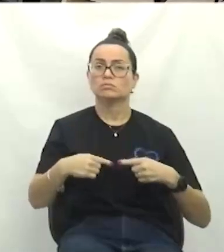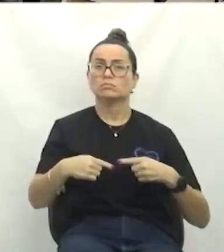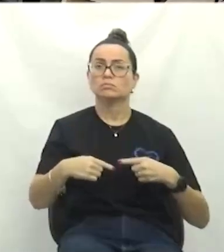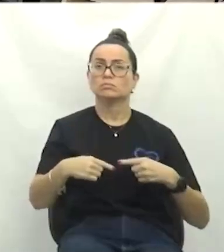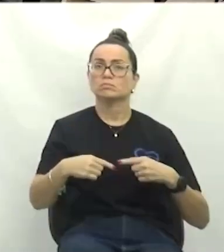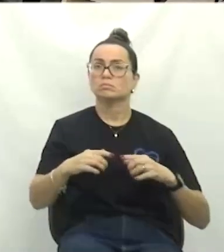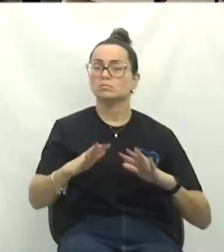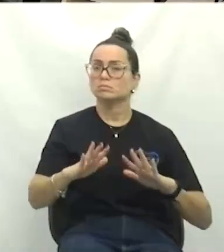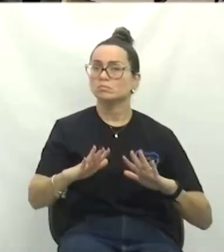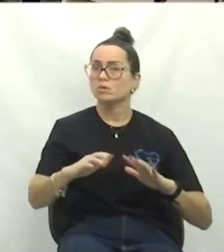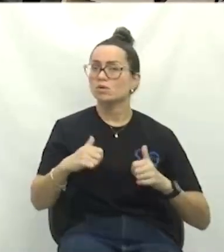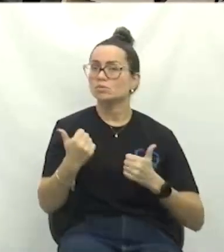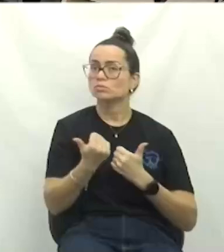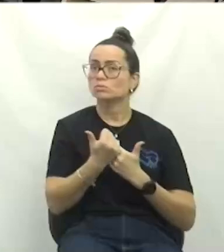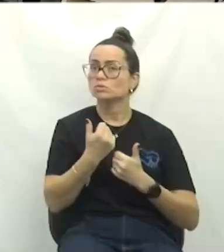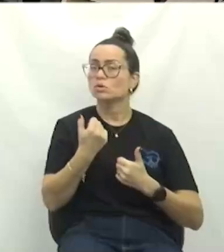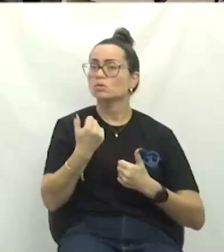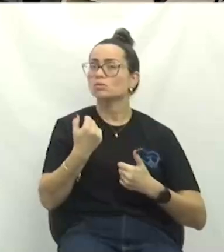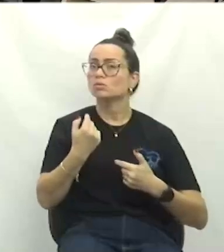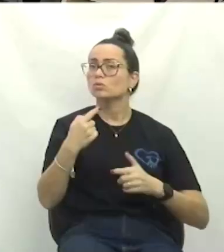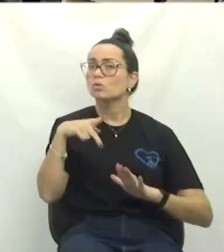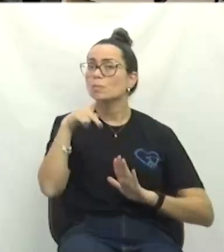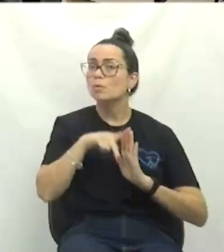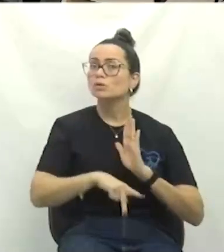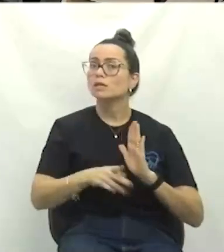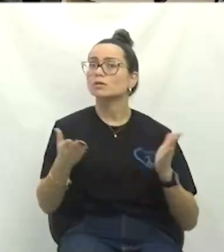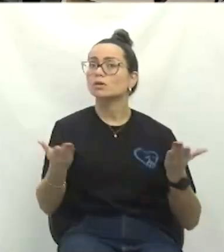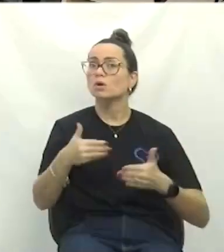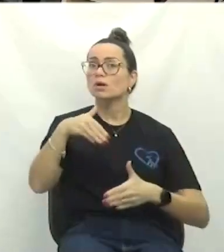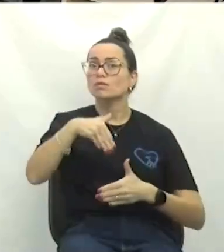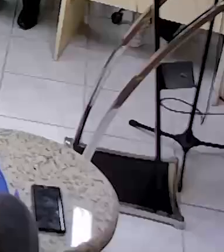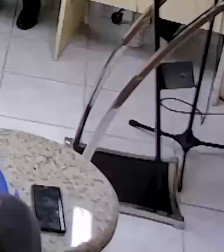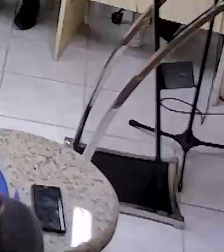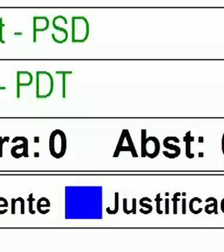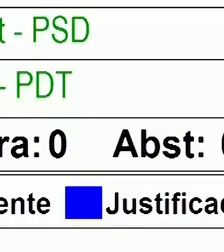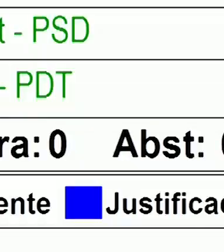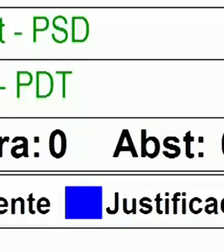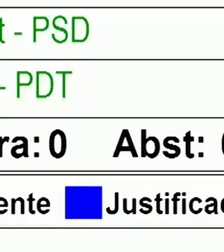O substitutivo do projeto está em votação.